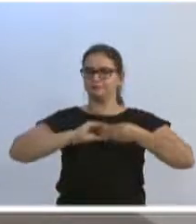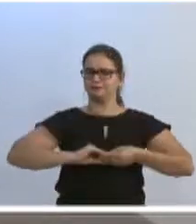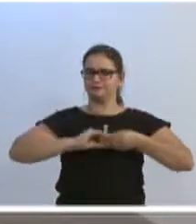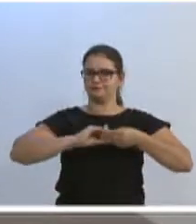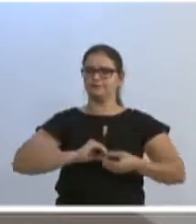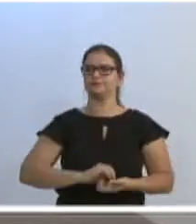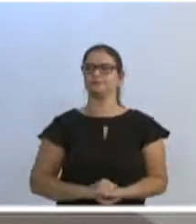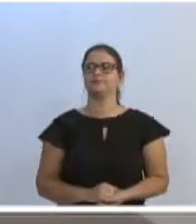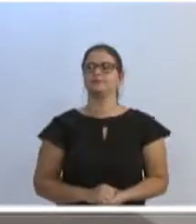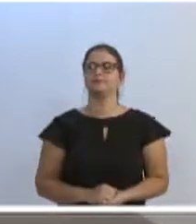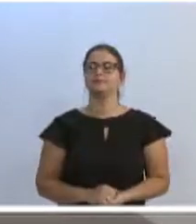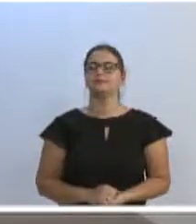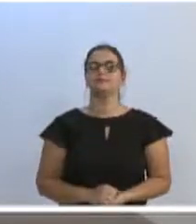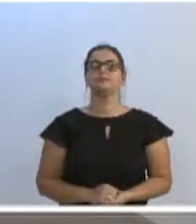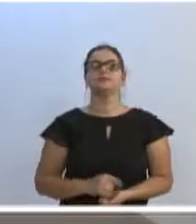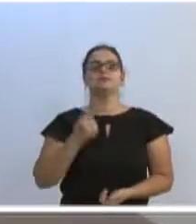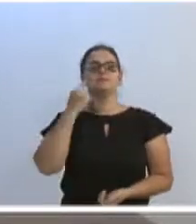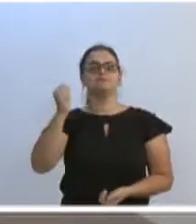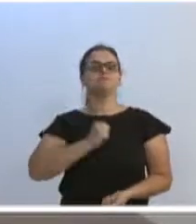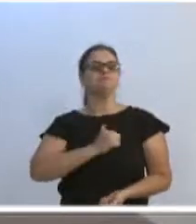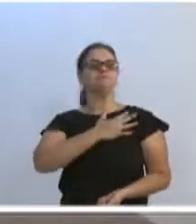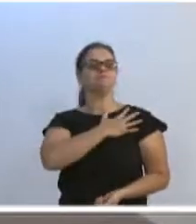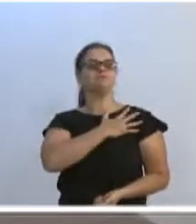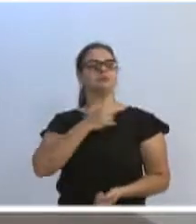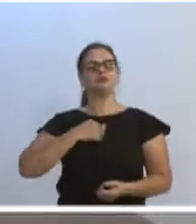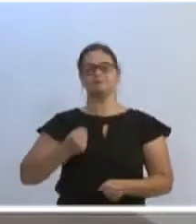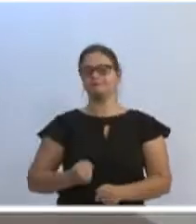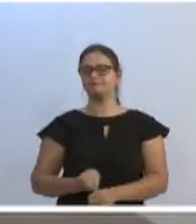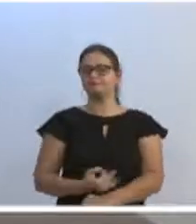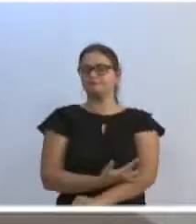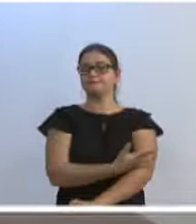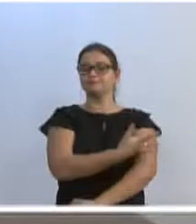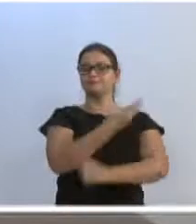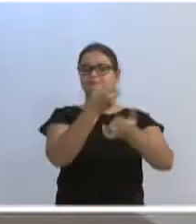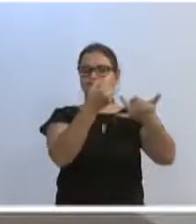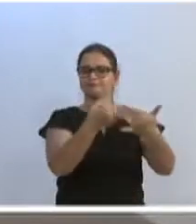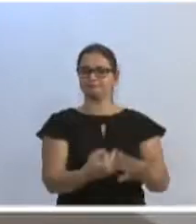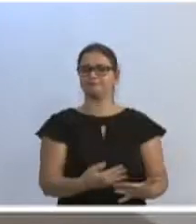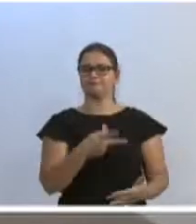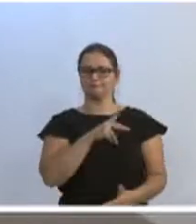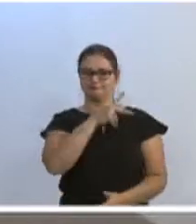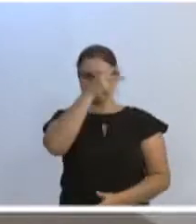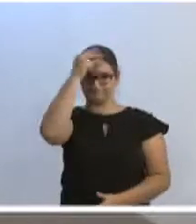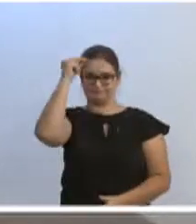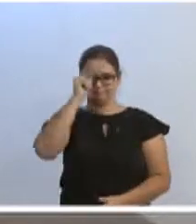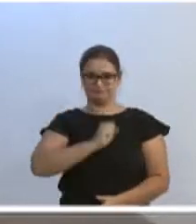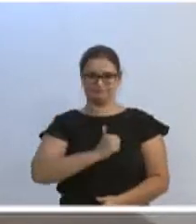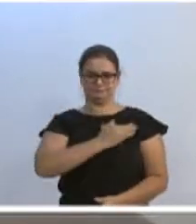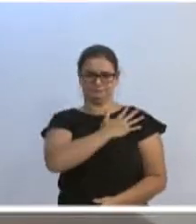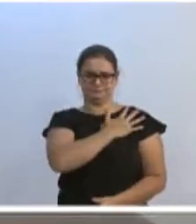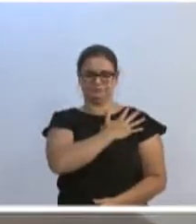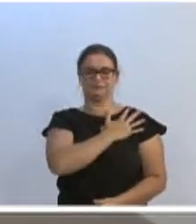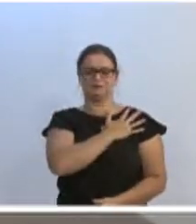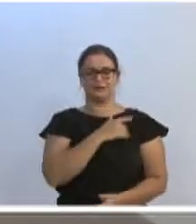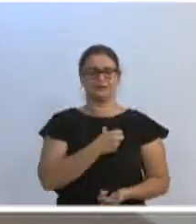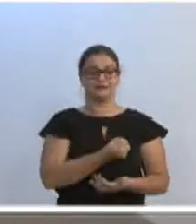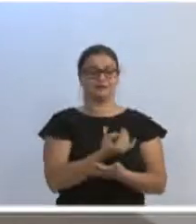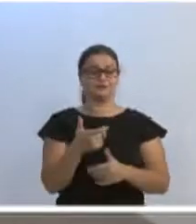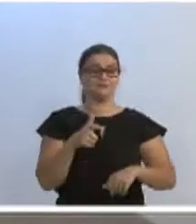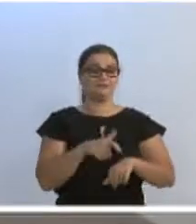Em relação ao prefeito Napoleão, quero dizer que me emocionei muito com a fala do prefeito Napoleão. Em vários momentos aqui,